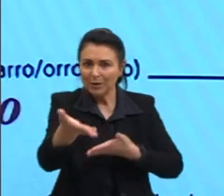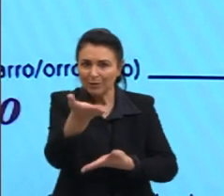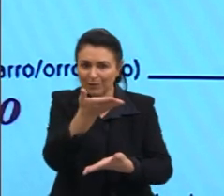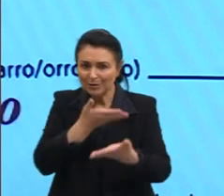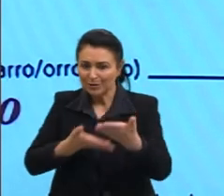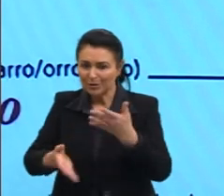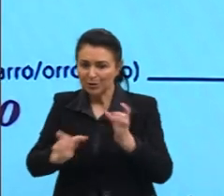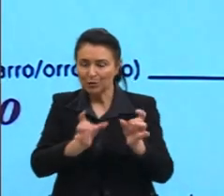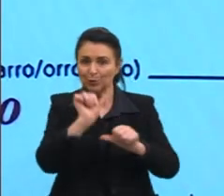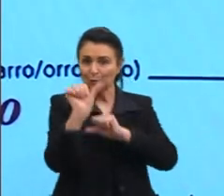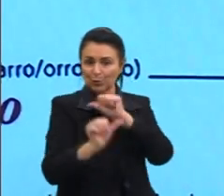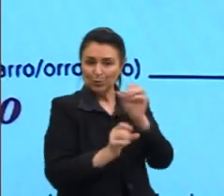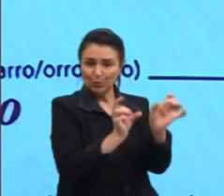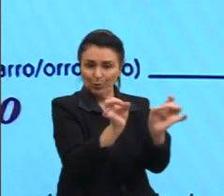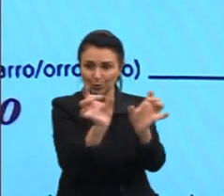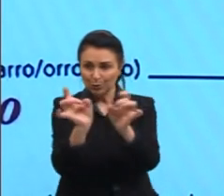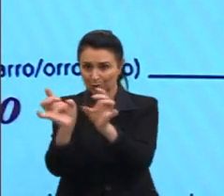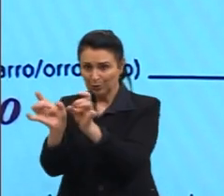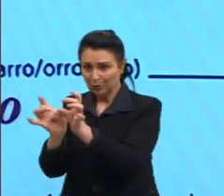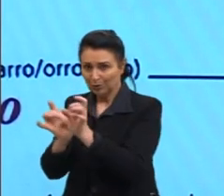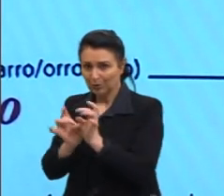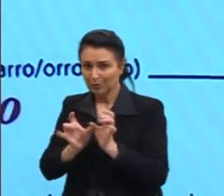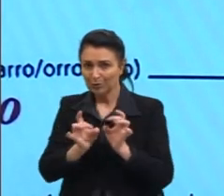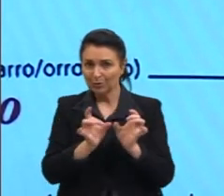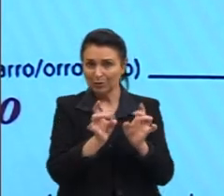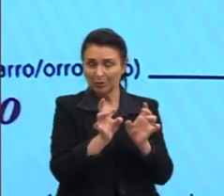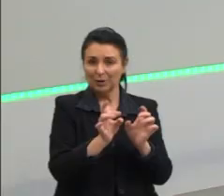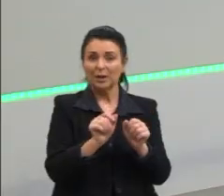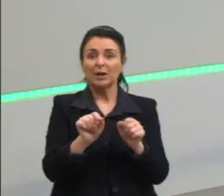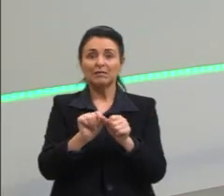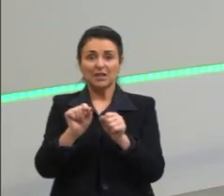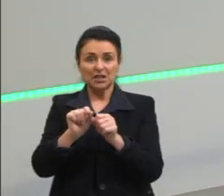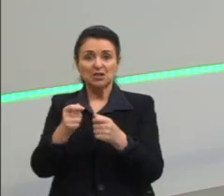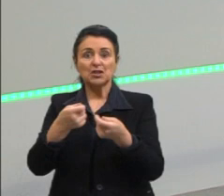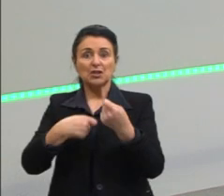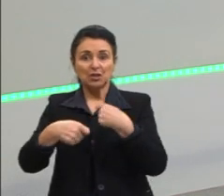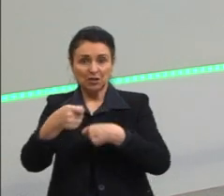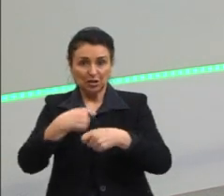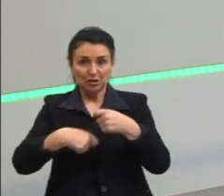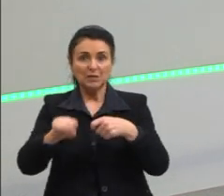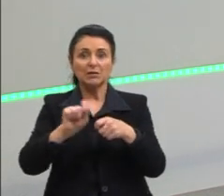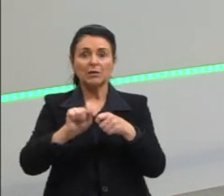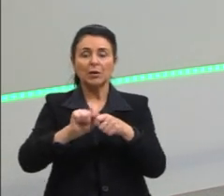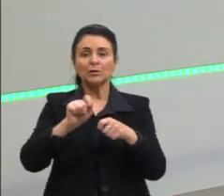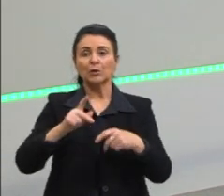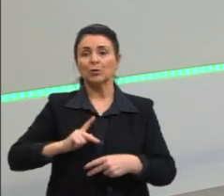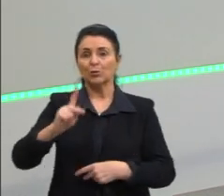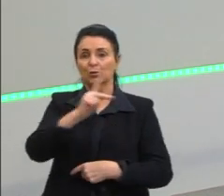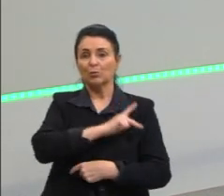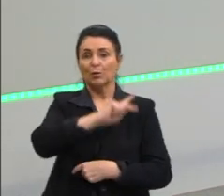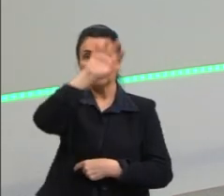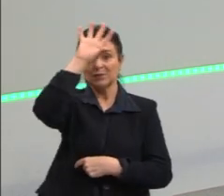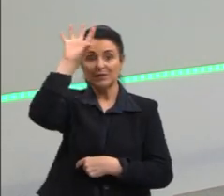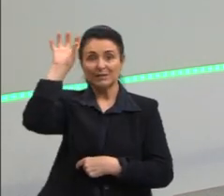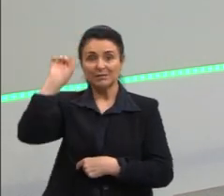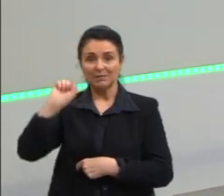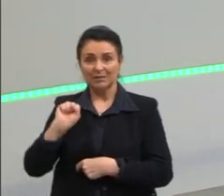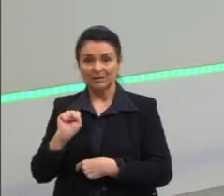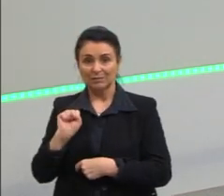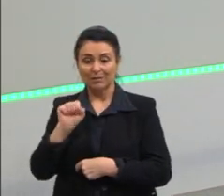e os povos africanos. O que acontece então?